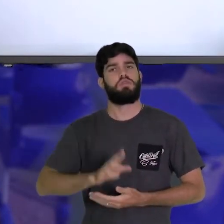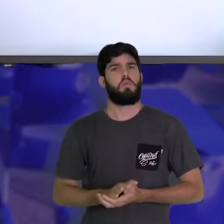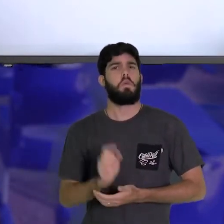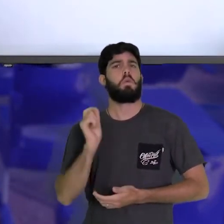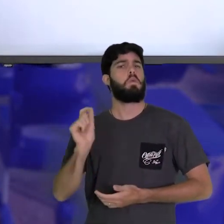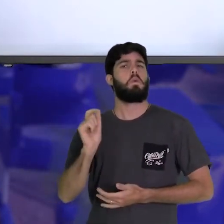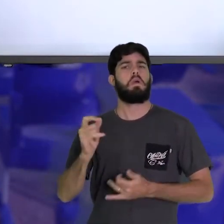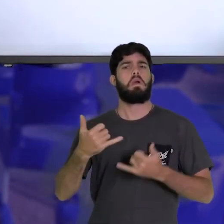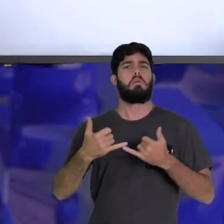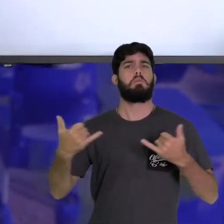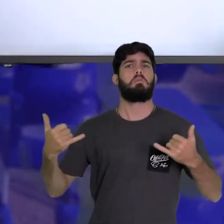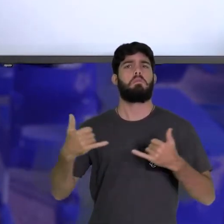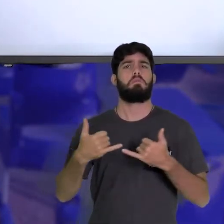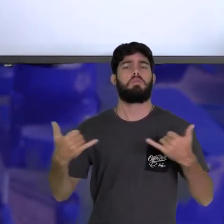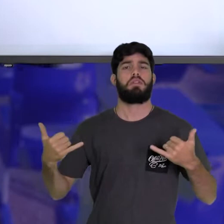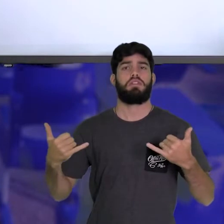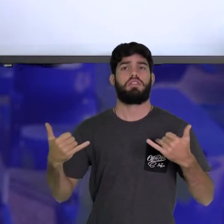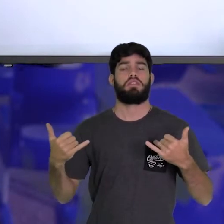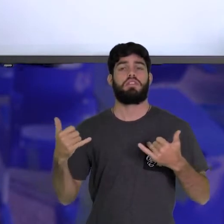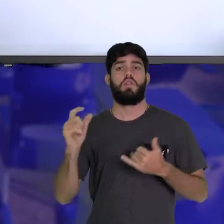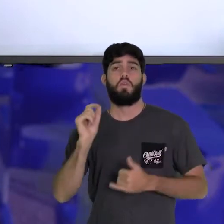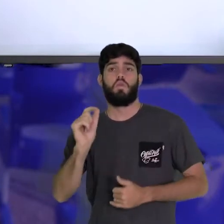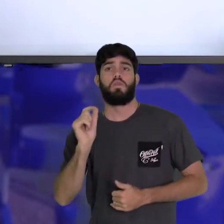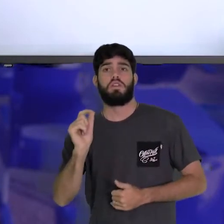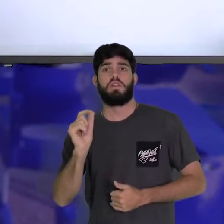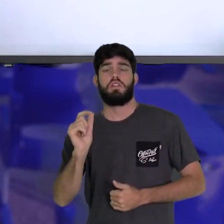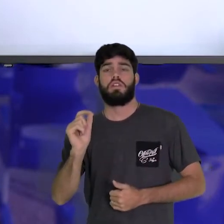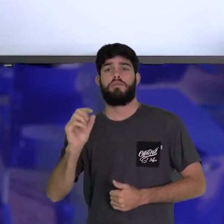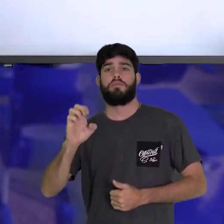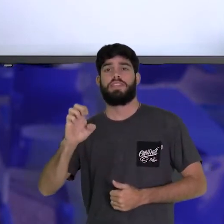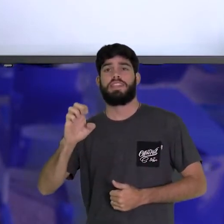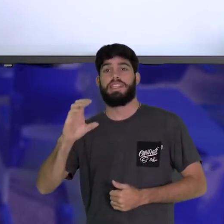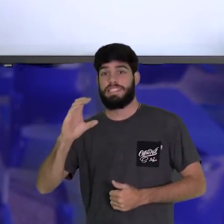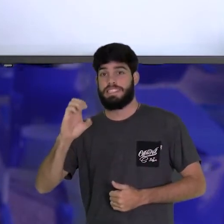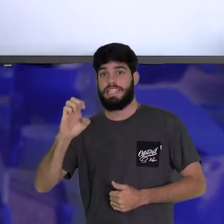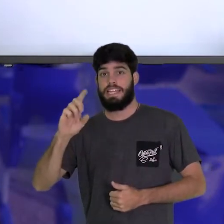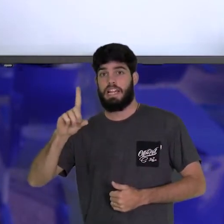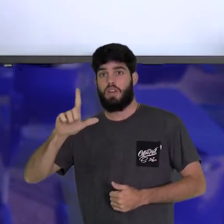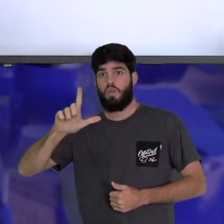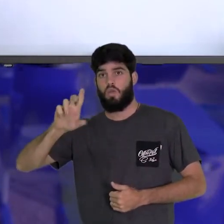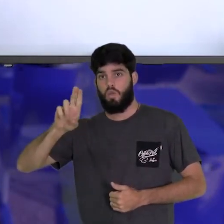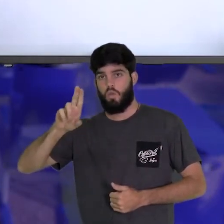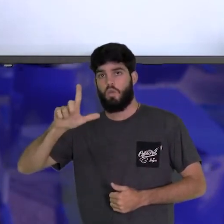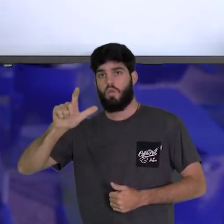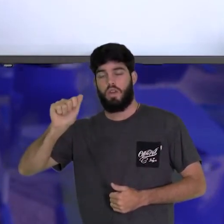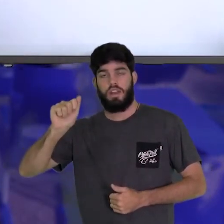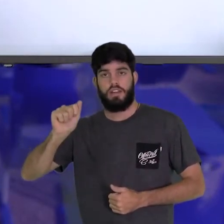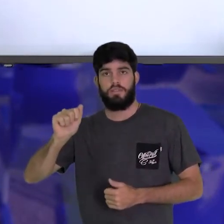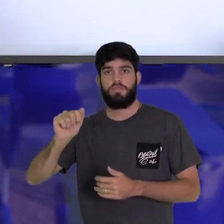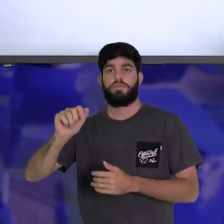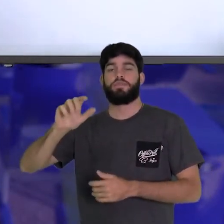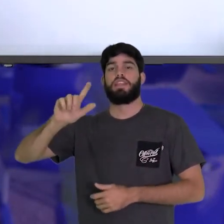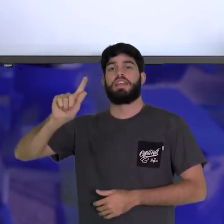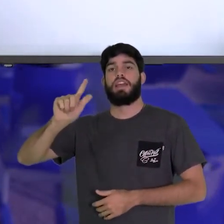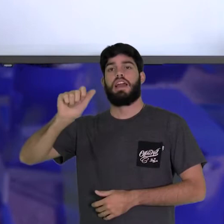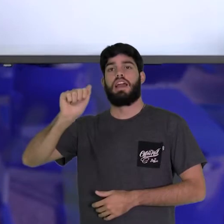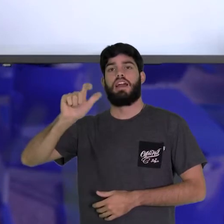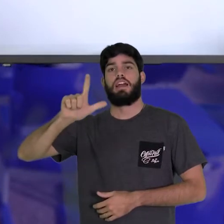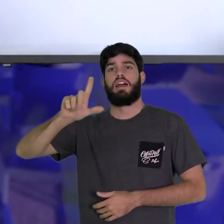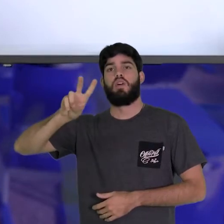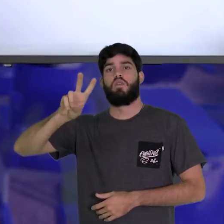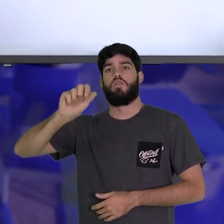pilha? O que é uma célula galvânica? Então, quando a gente fala pilhas,